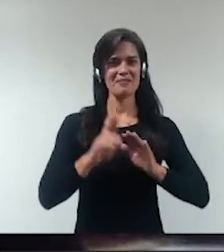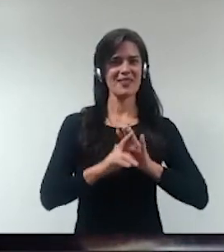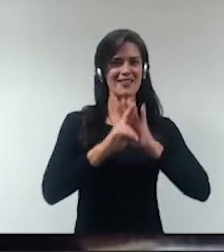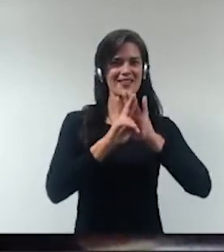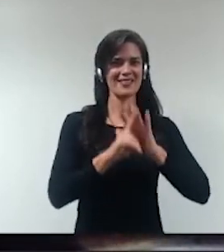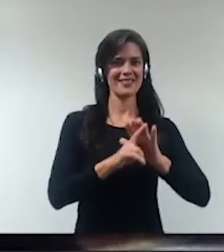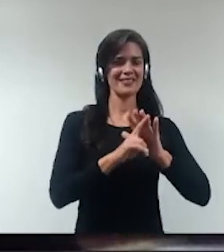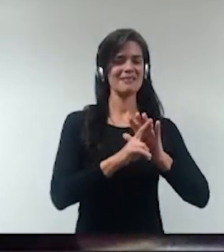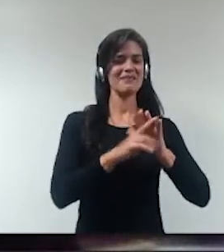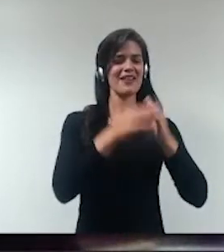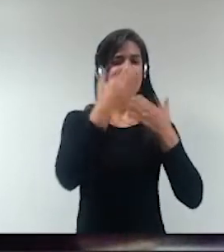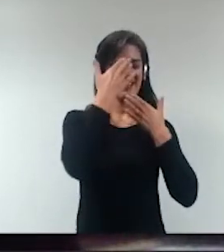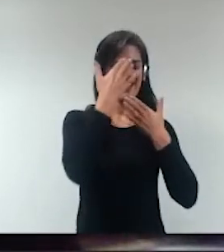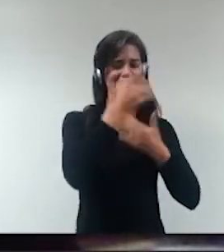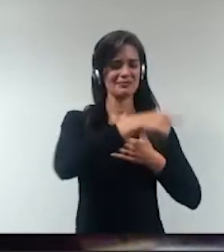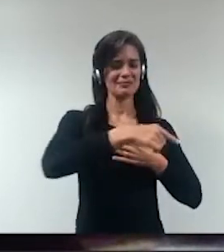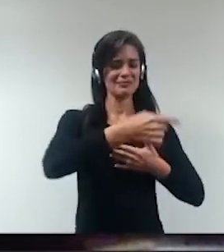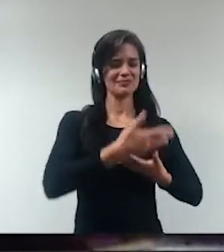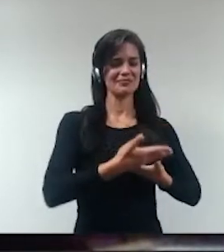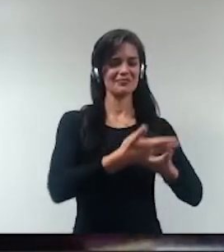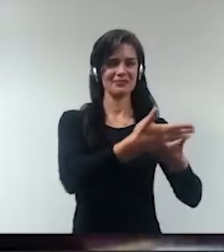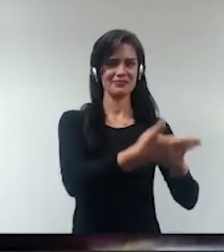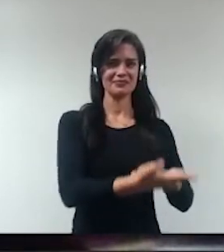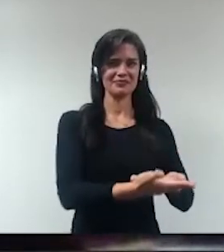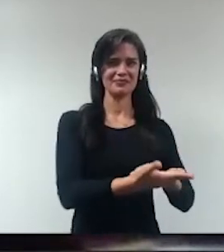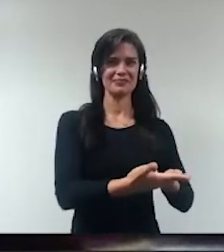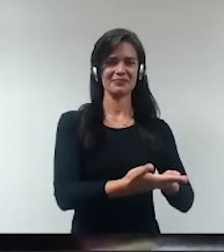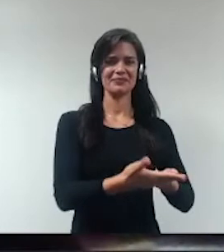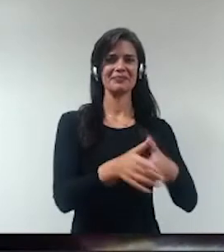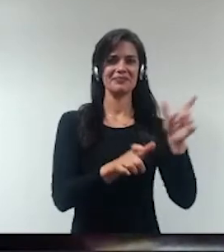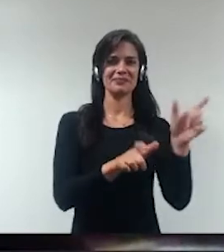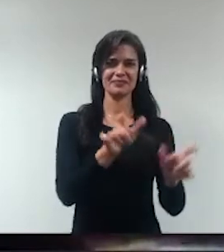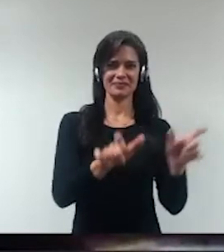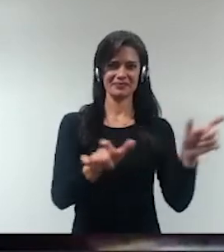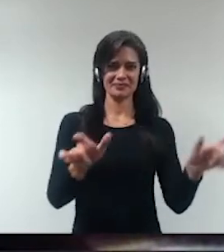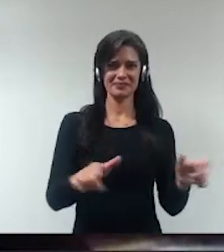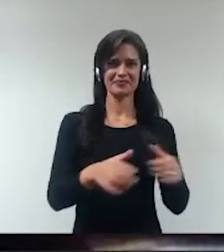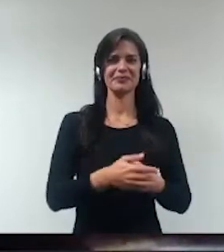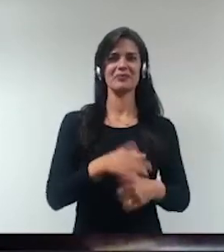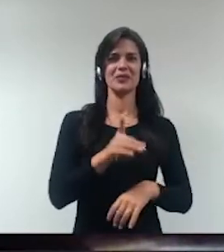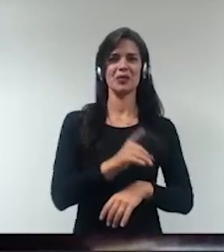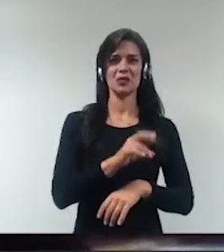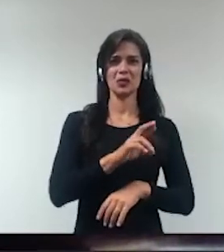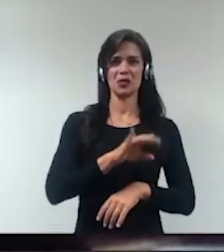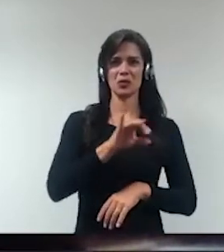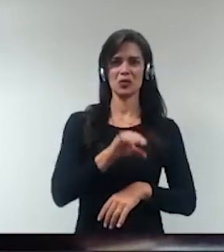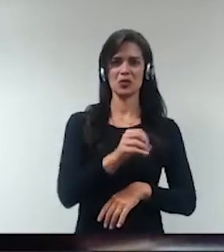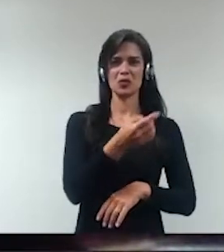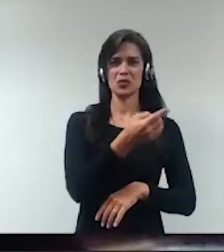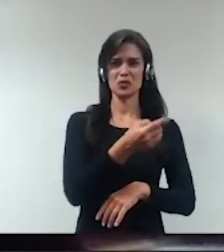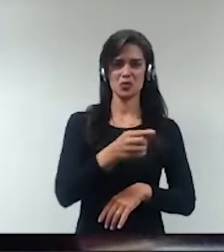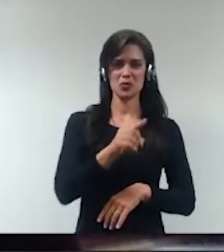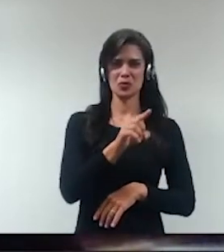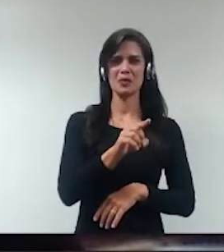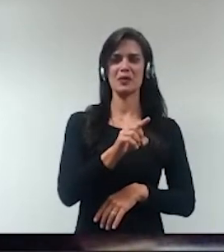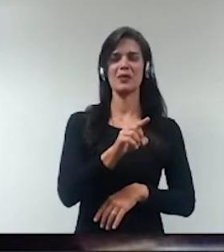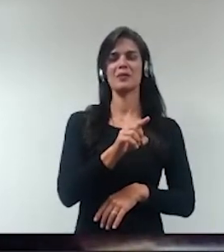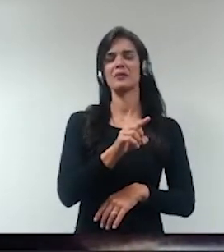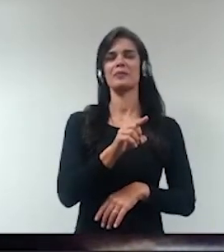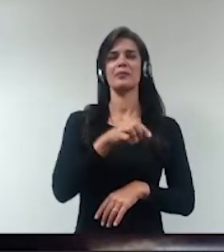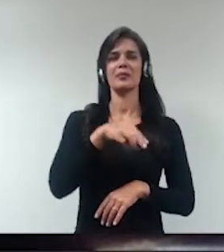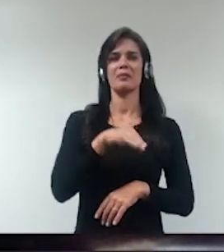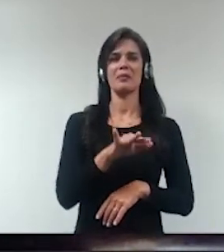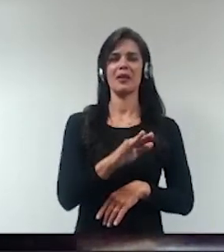terem aceito o nosso convite, os nossos painelistas. O doutor João Carlos Maia Soares,